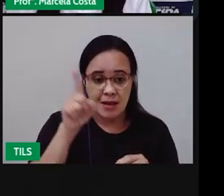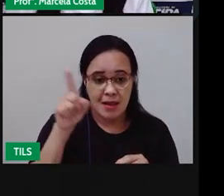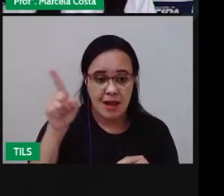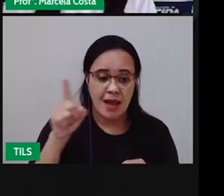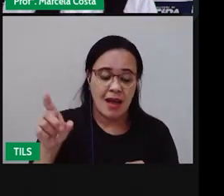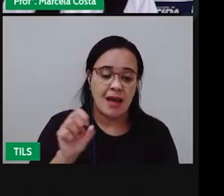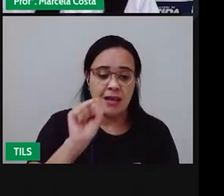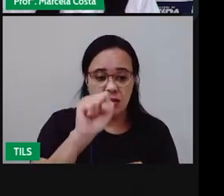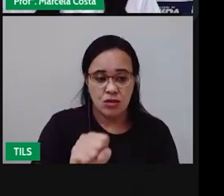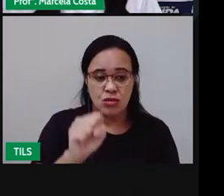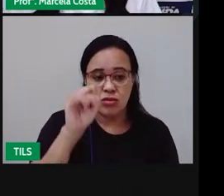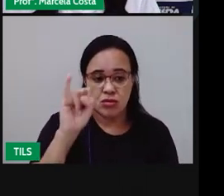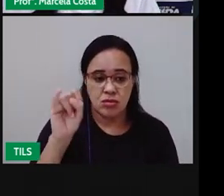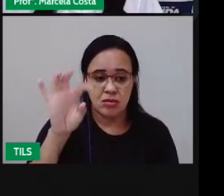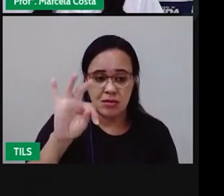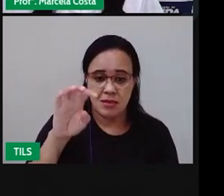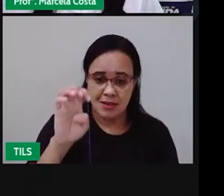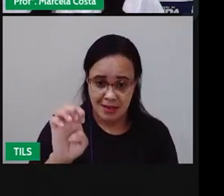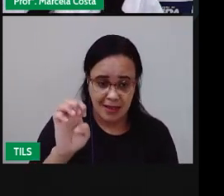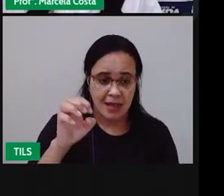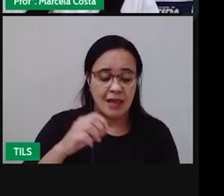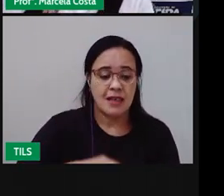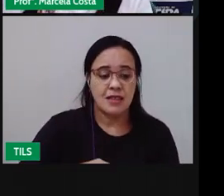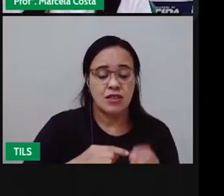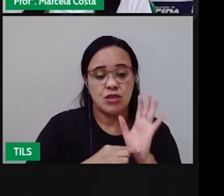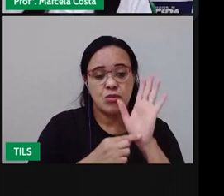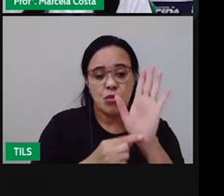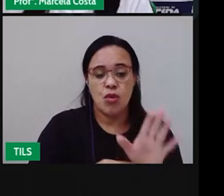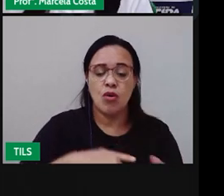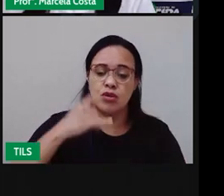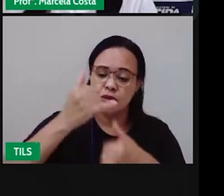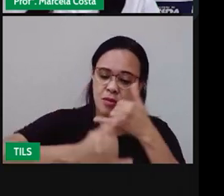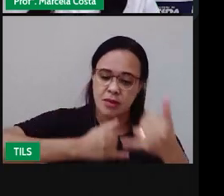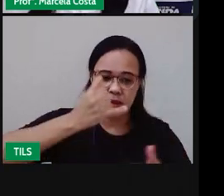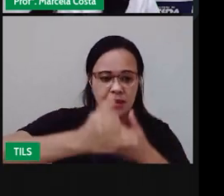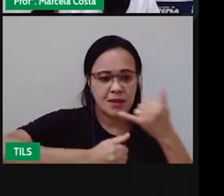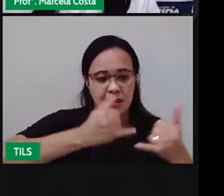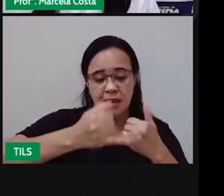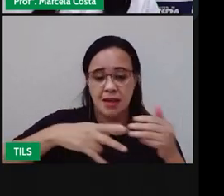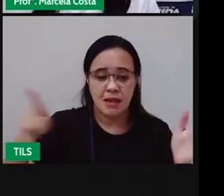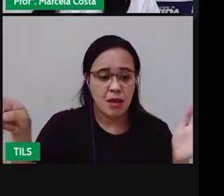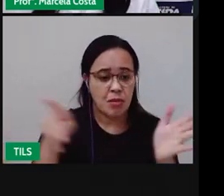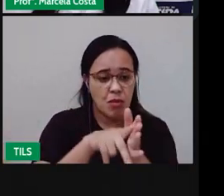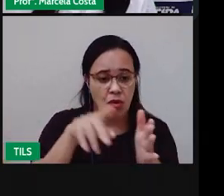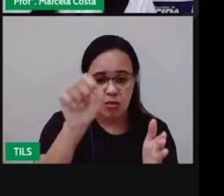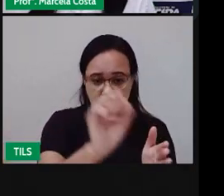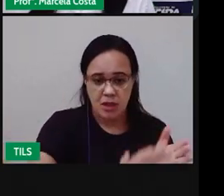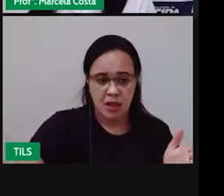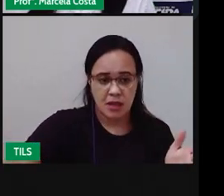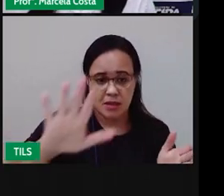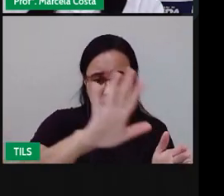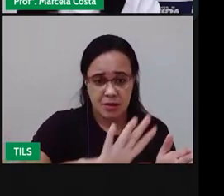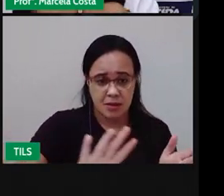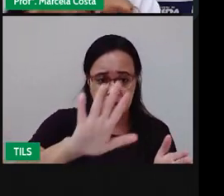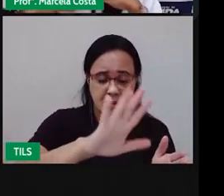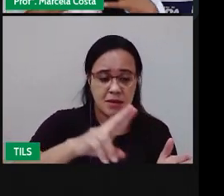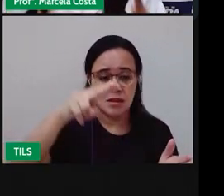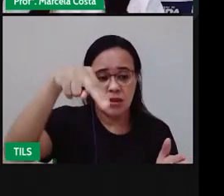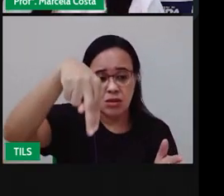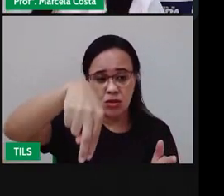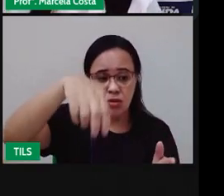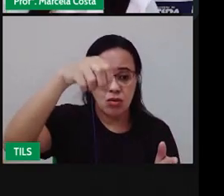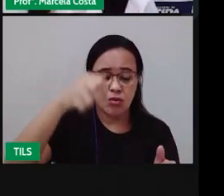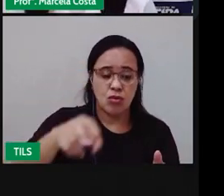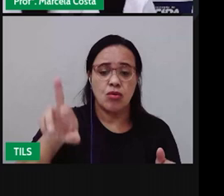Juá, falando ali sobre as brincadeiras do Nordeste. Porque essa região que é